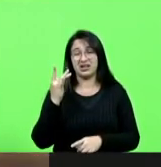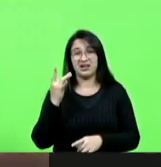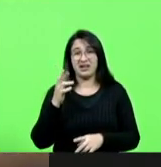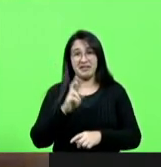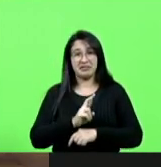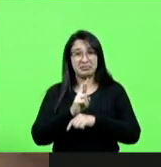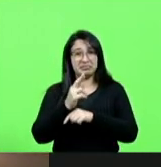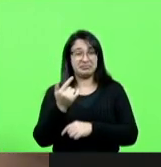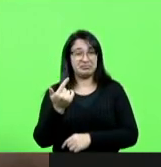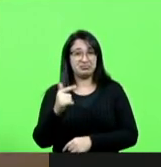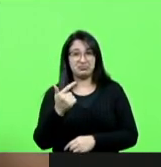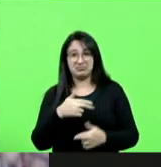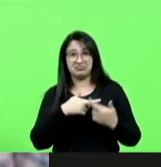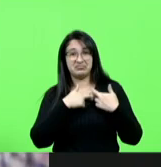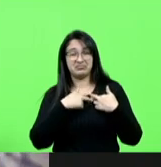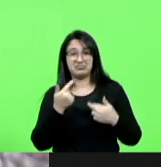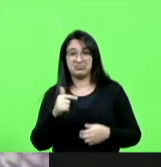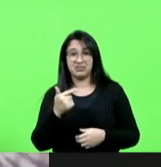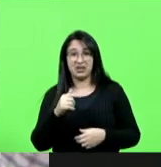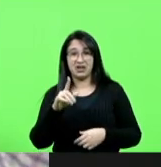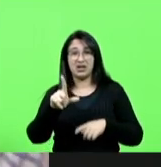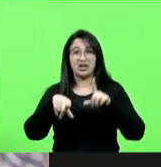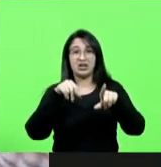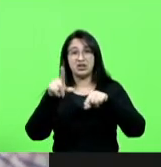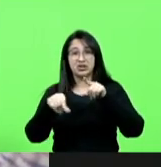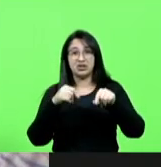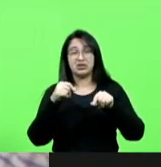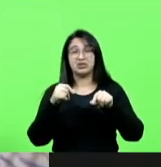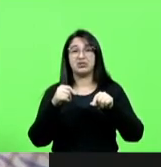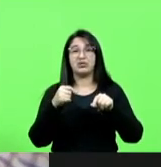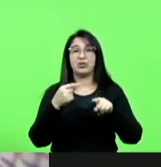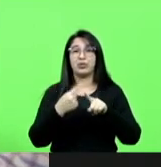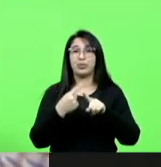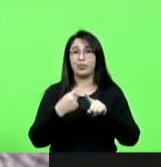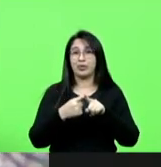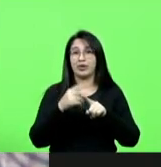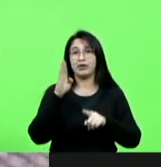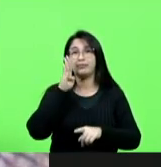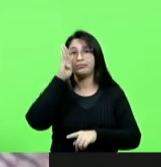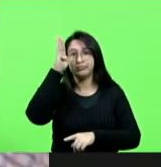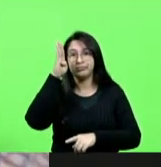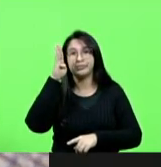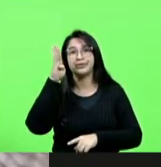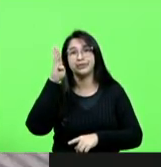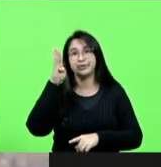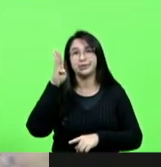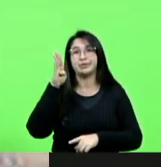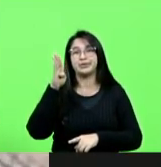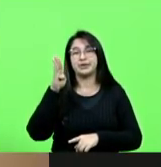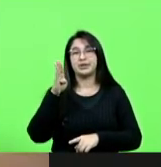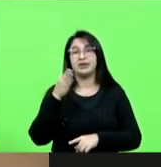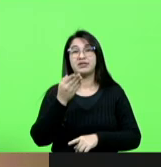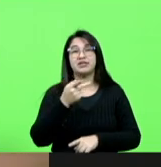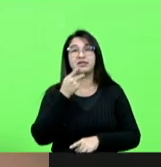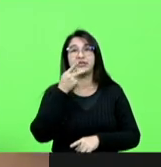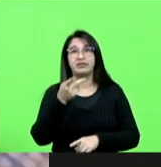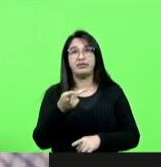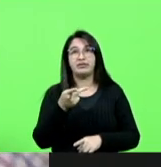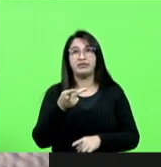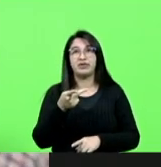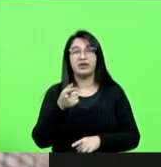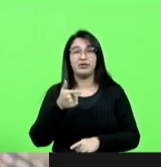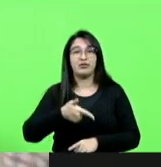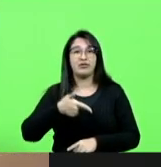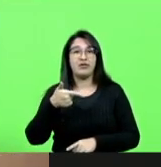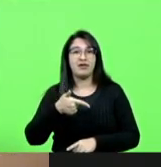na piúza do presidente Bolsonaro a primeira coisa que o senhor fez governador foi dizer que quem fazia a arminha era